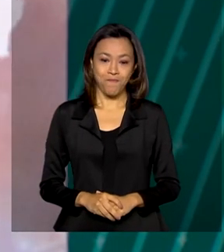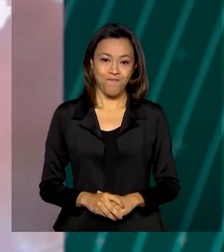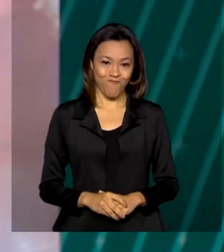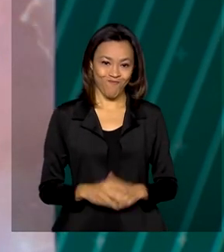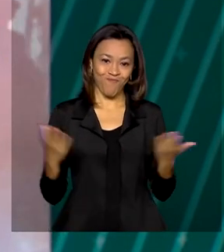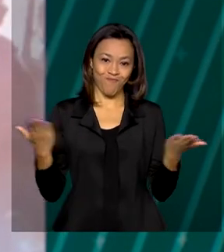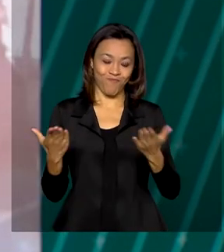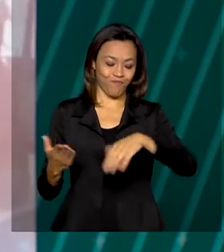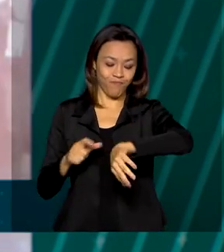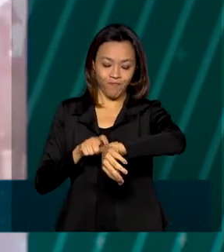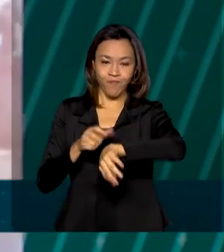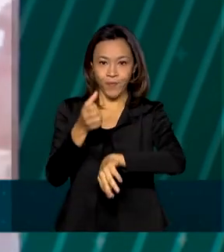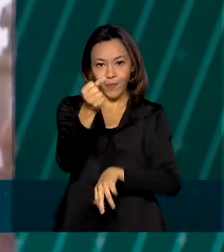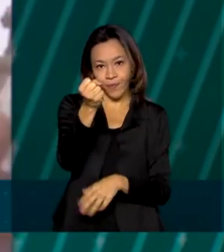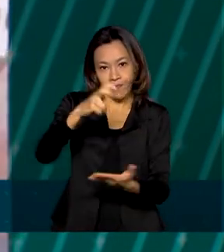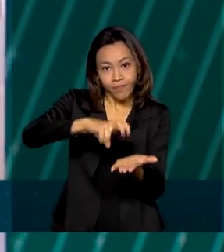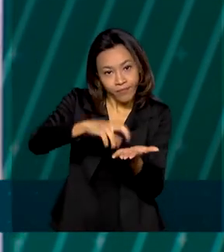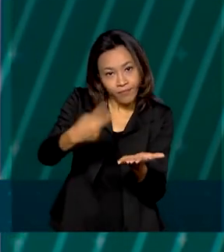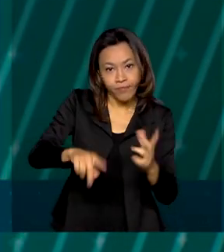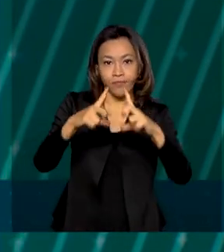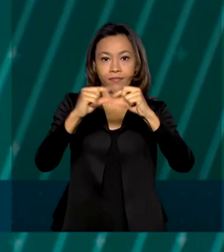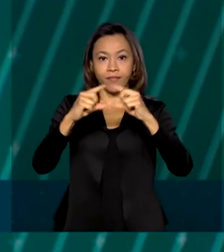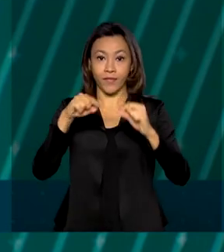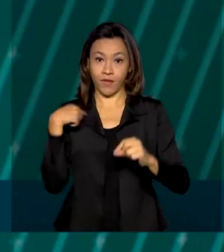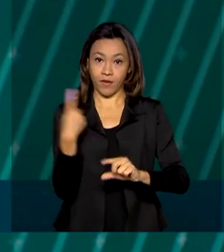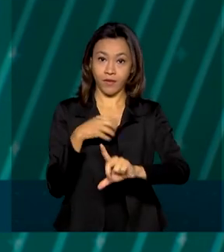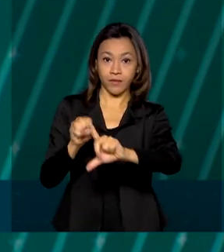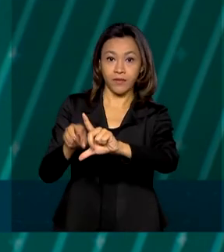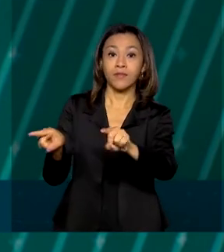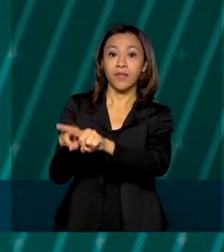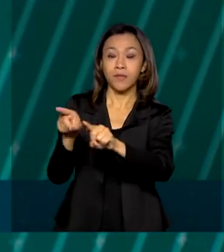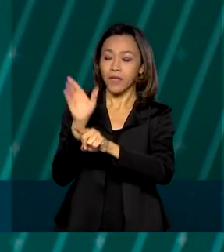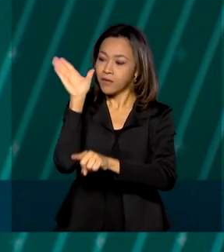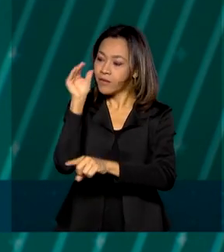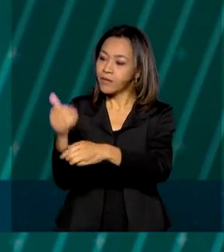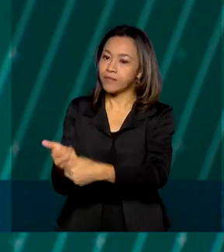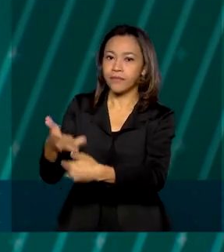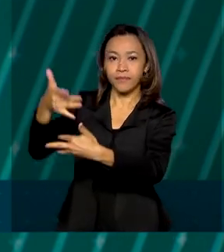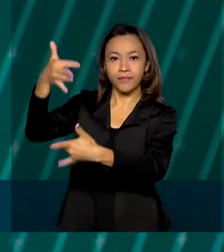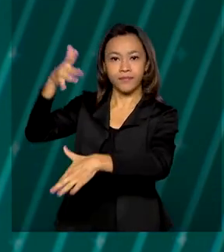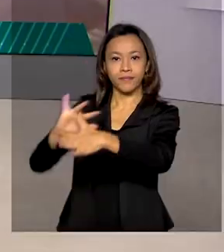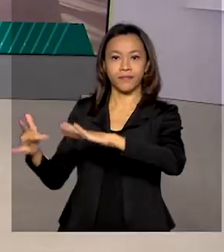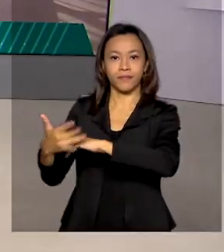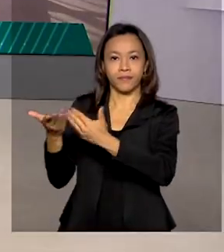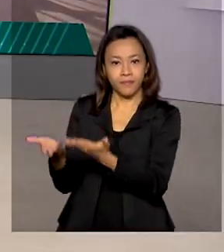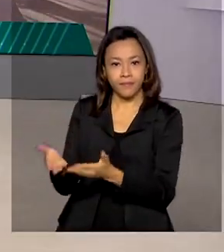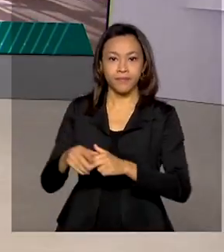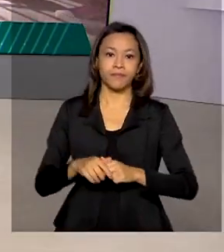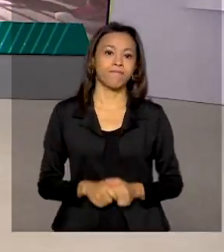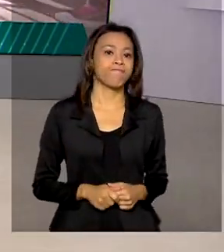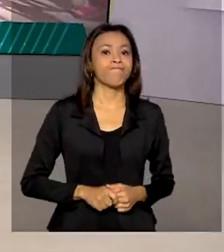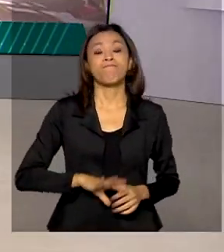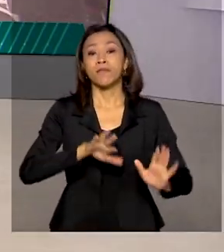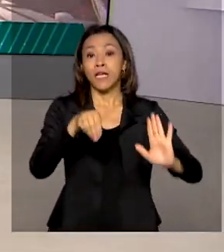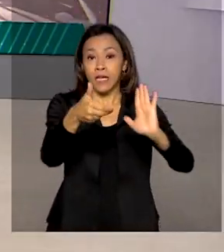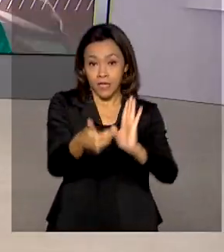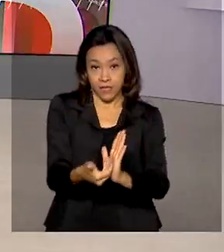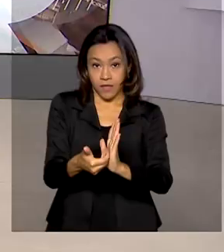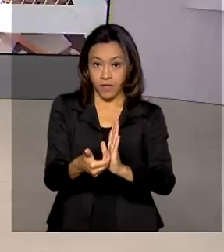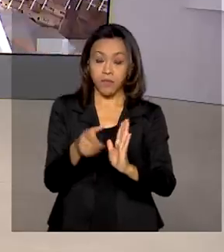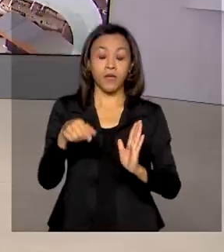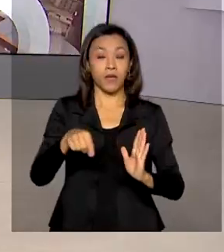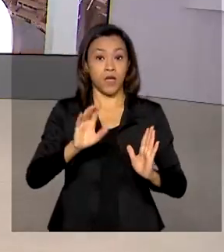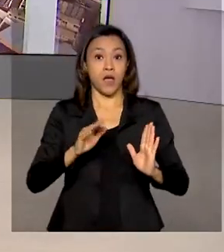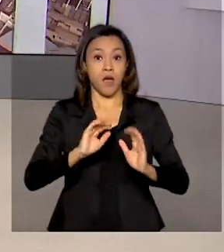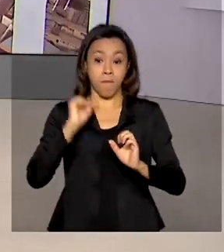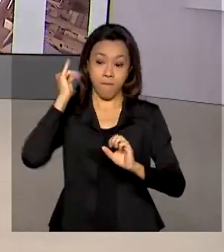Agora são 8 horas da manhã em Brasília. Estamos ao vivo também em nossas redes sociais. A Câmara dos Deputados concluiu